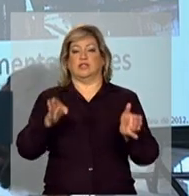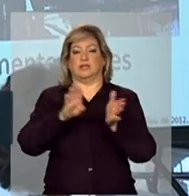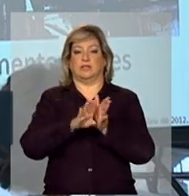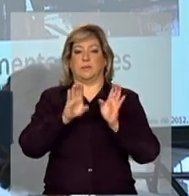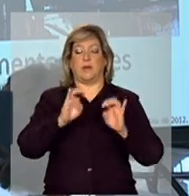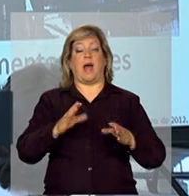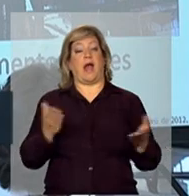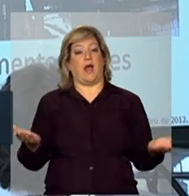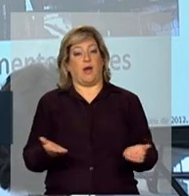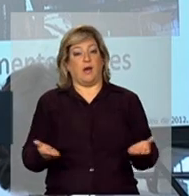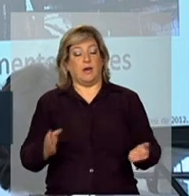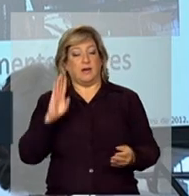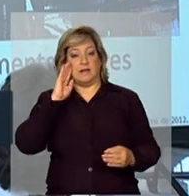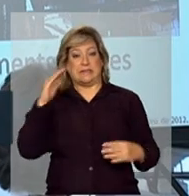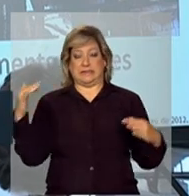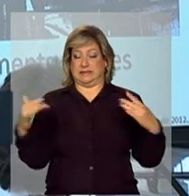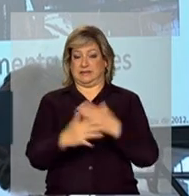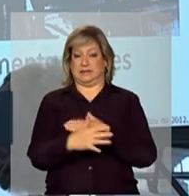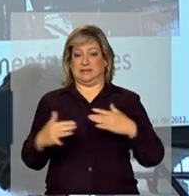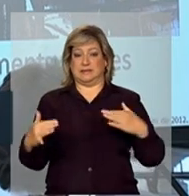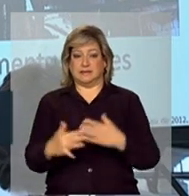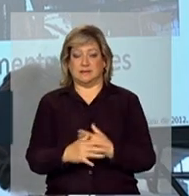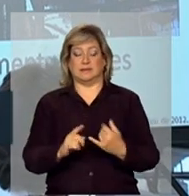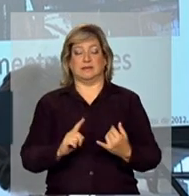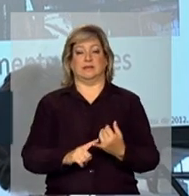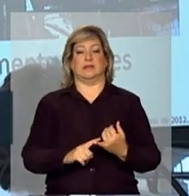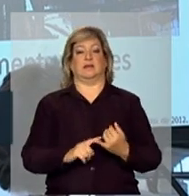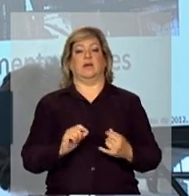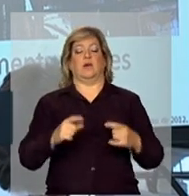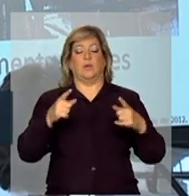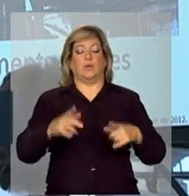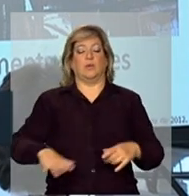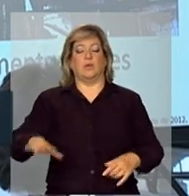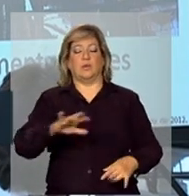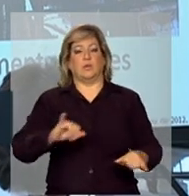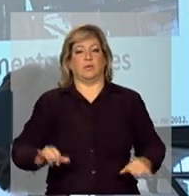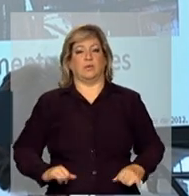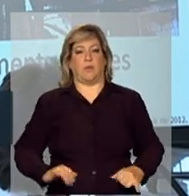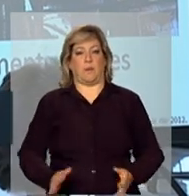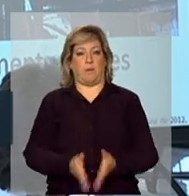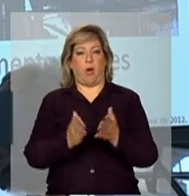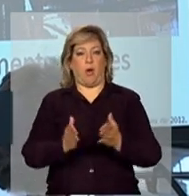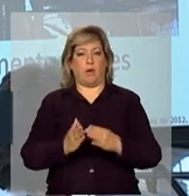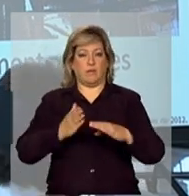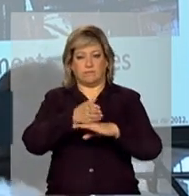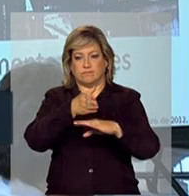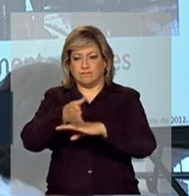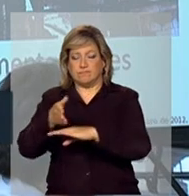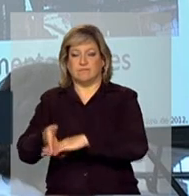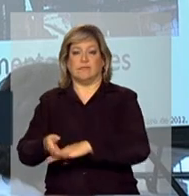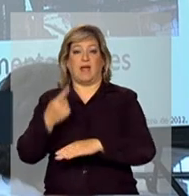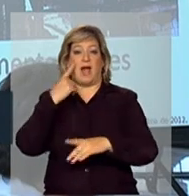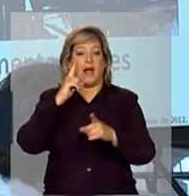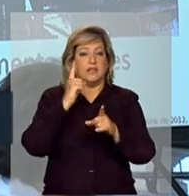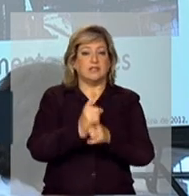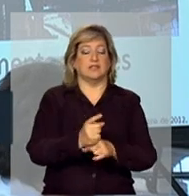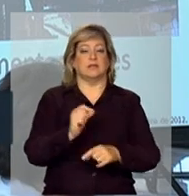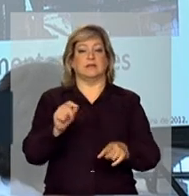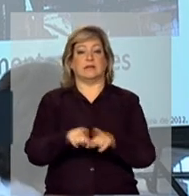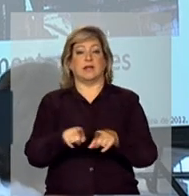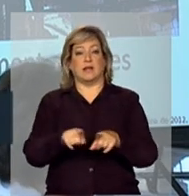desafio de chegar nas grandes cidades, nos grandes bolsões de pobreza, nós temos um desafio de localizar a população